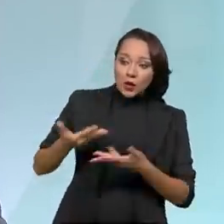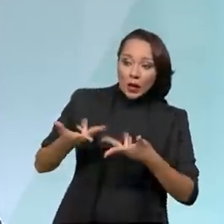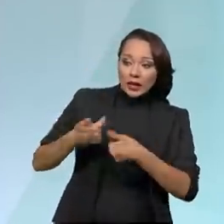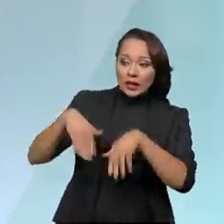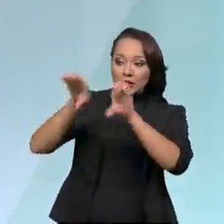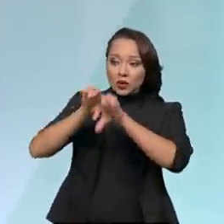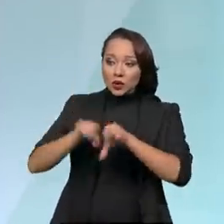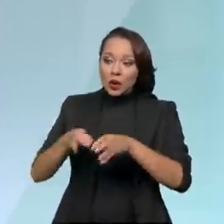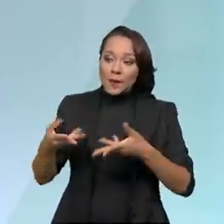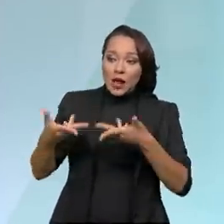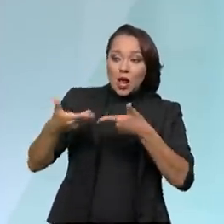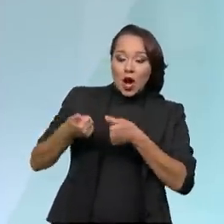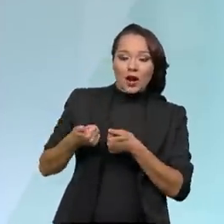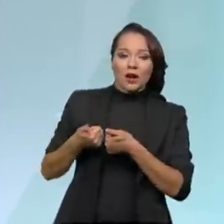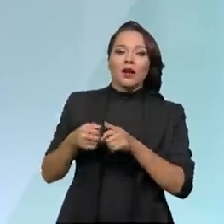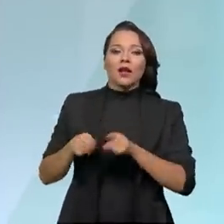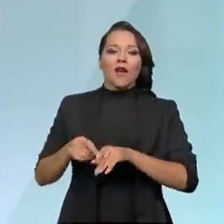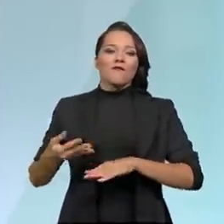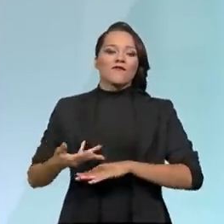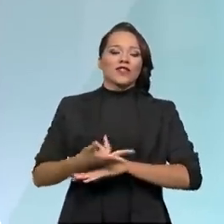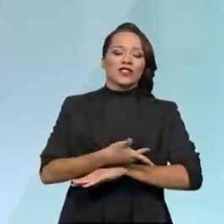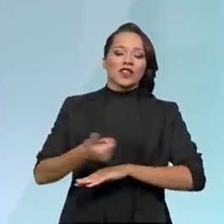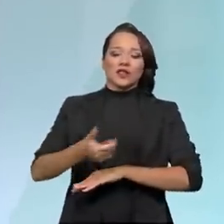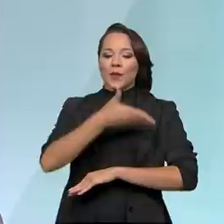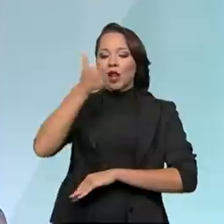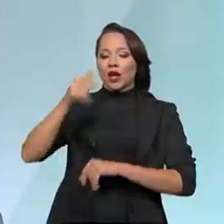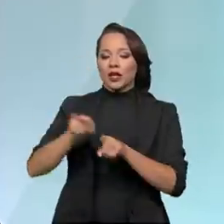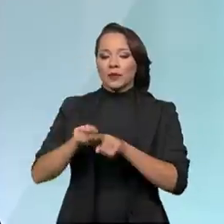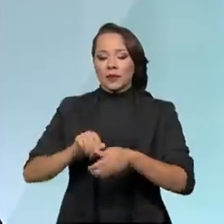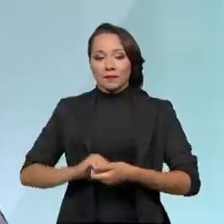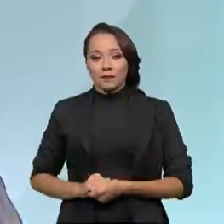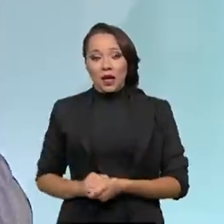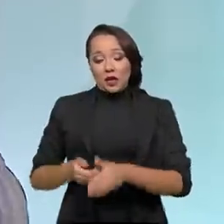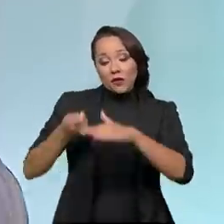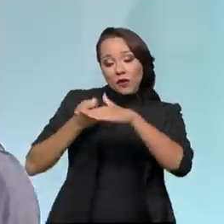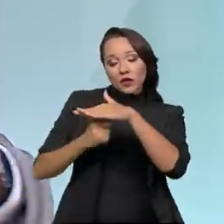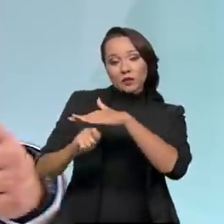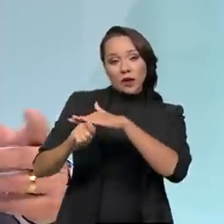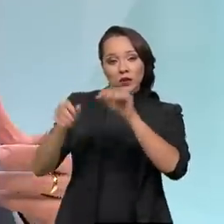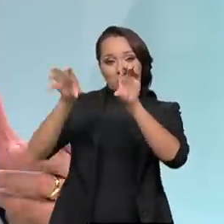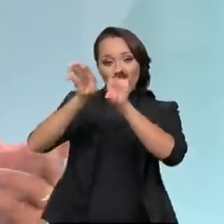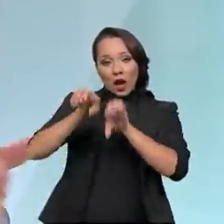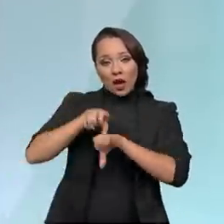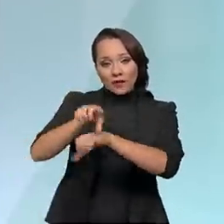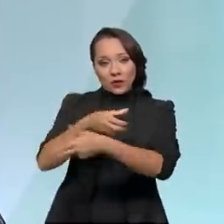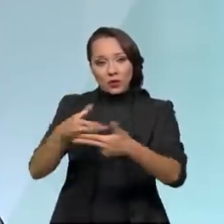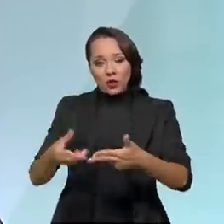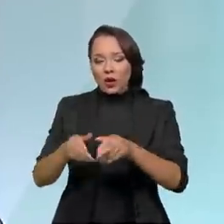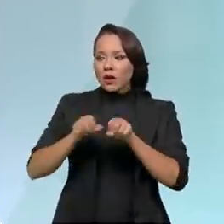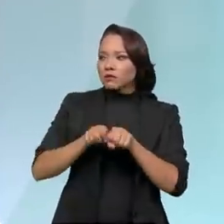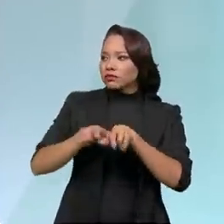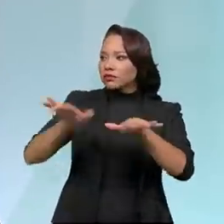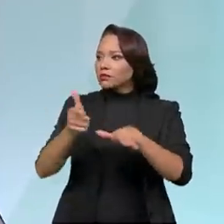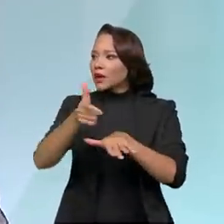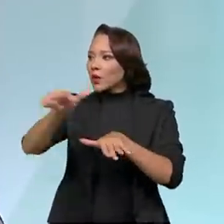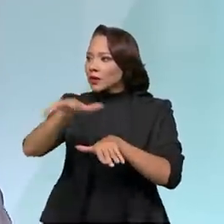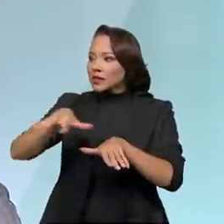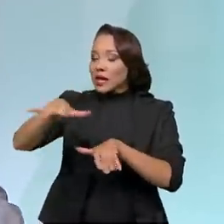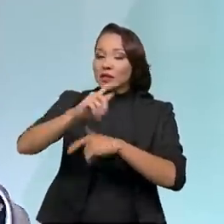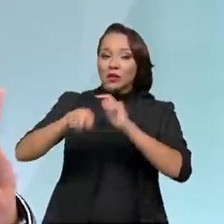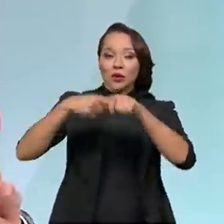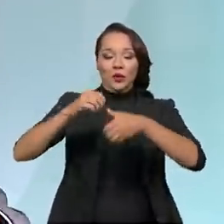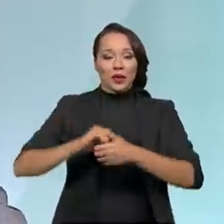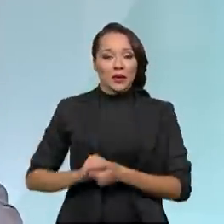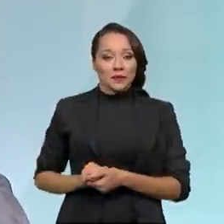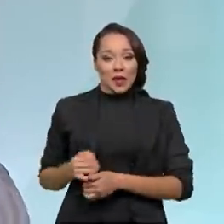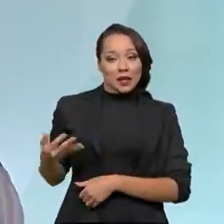infraestrutura, a gente vai aumentando também a nossa eficiência. Além disso, os investimentos em infraestrutura se irradiam para outros setores da economia. Então, a gente